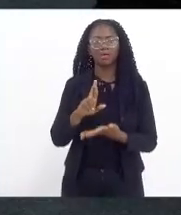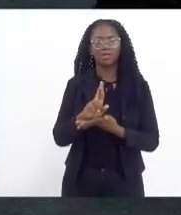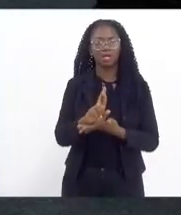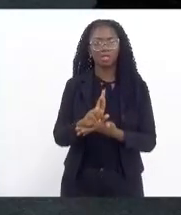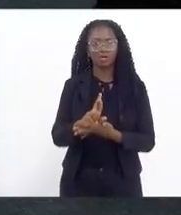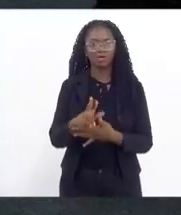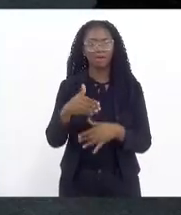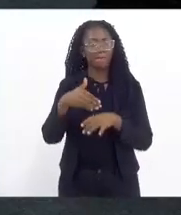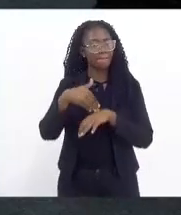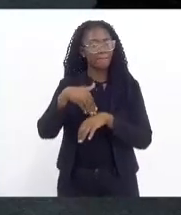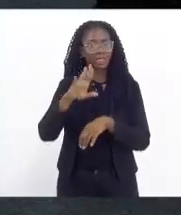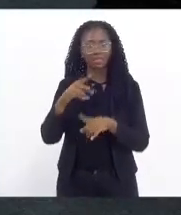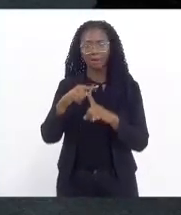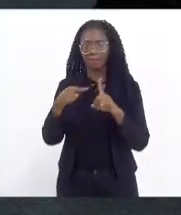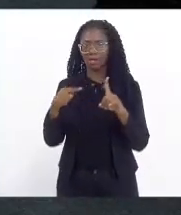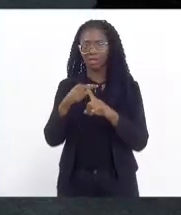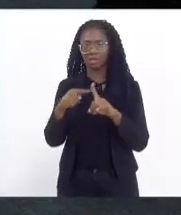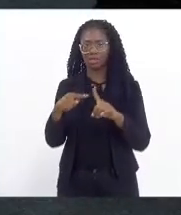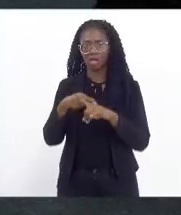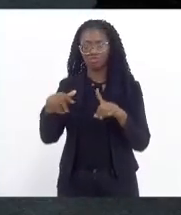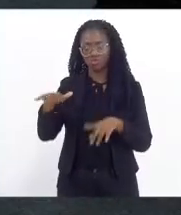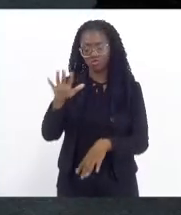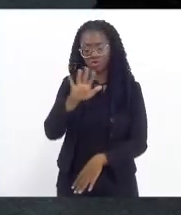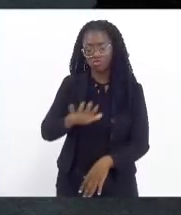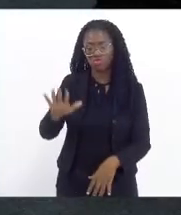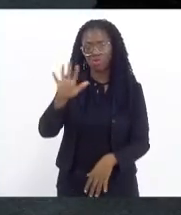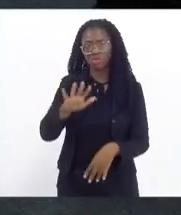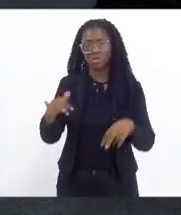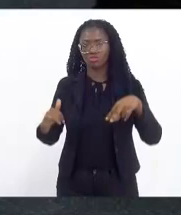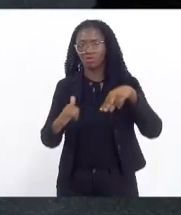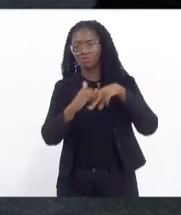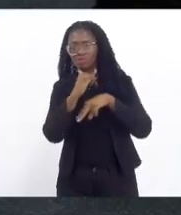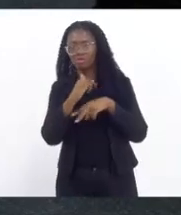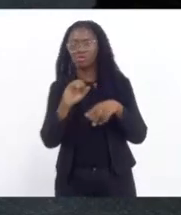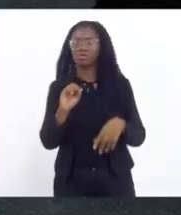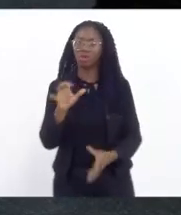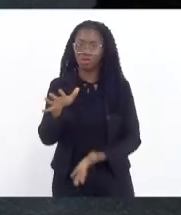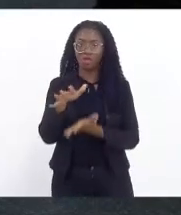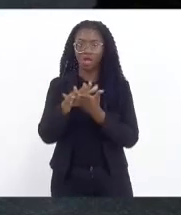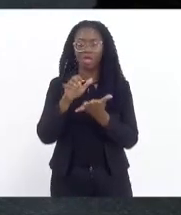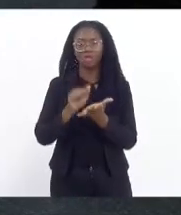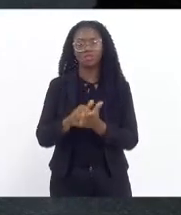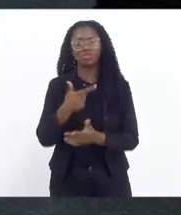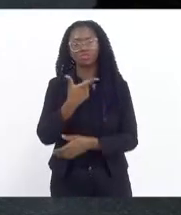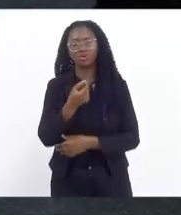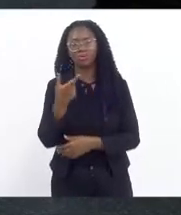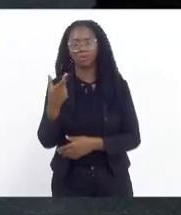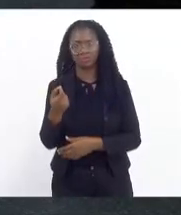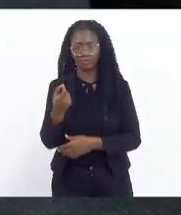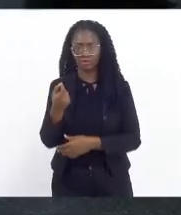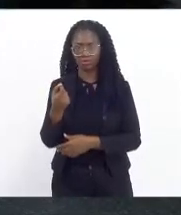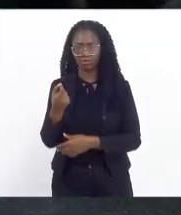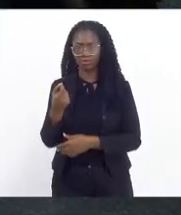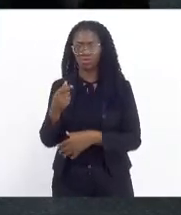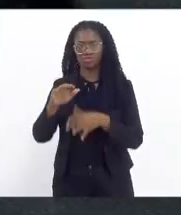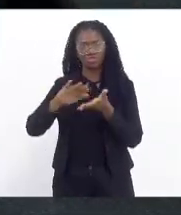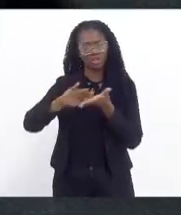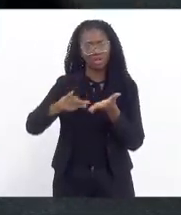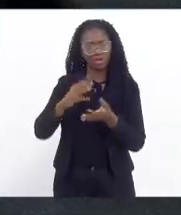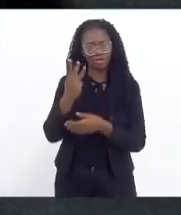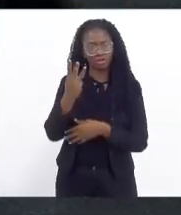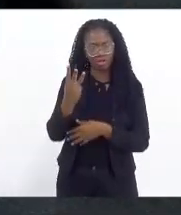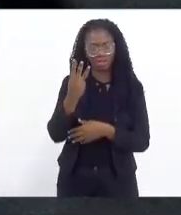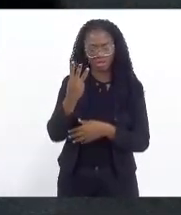total de vítimas que foram objeto de registro em 2020, excetuando-se três crimes,